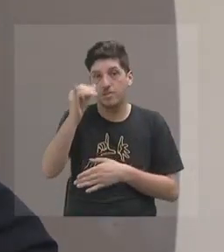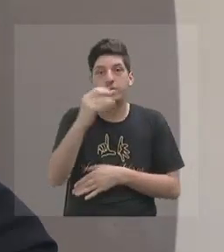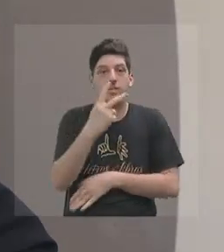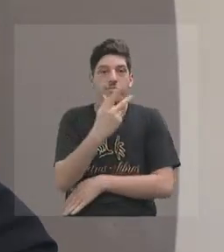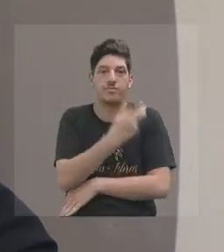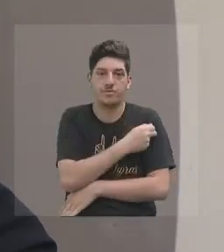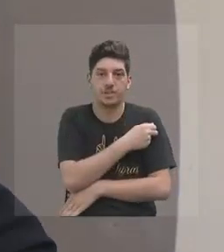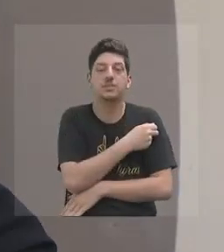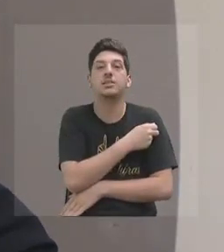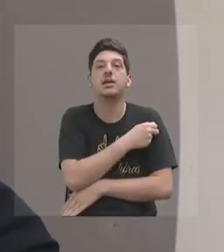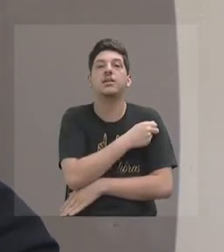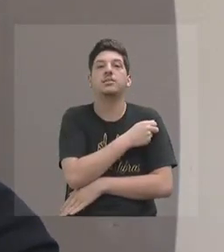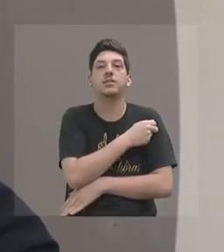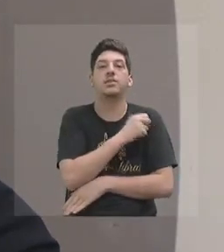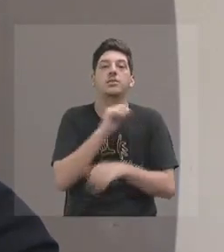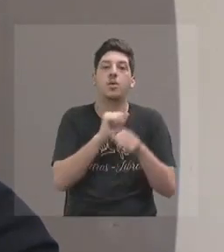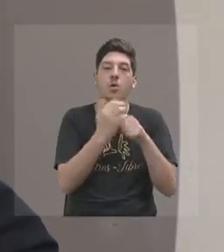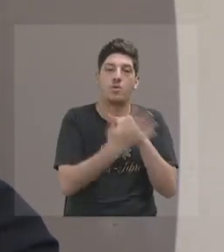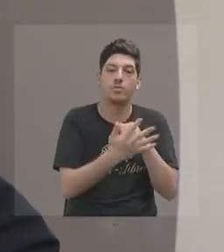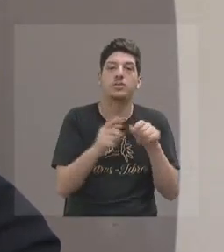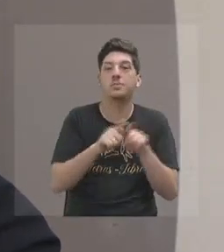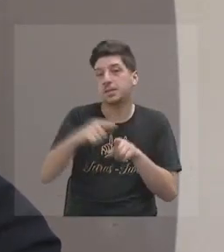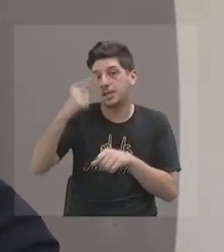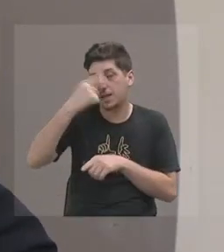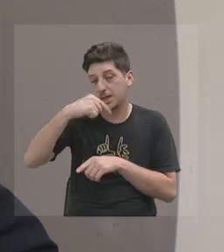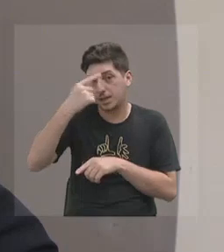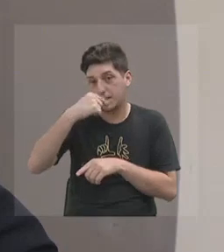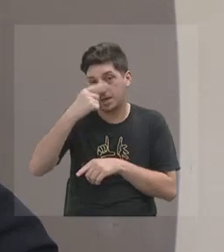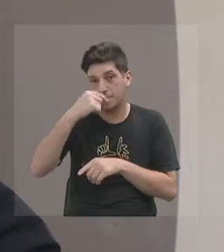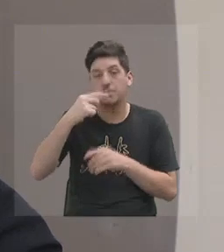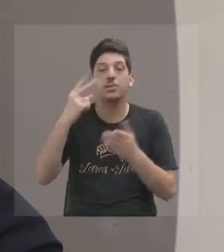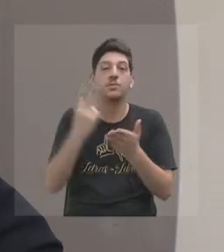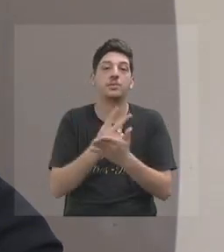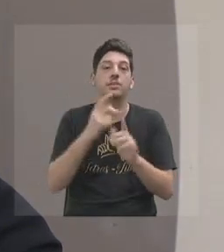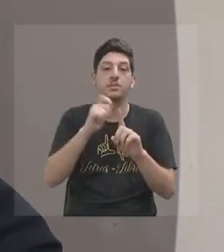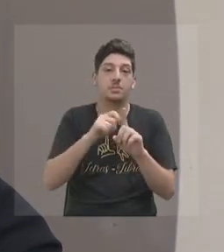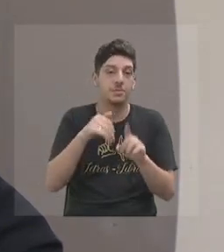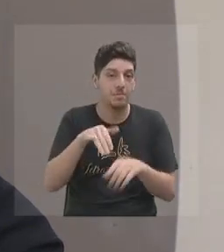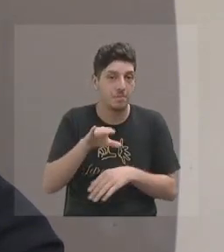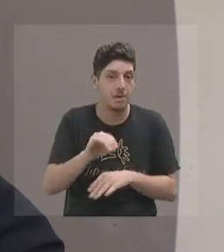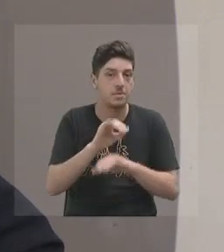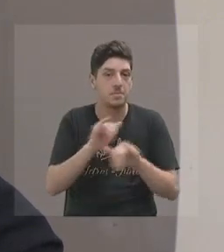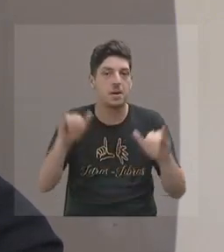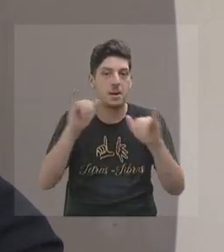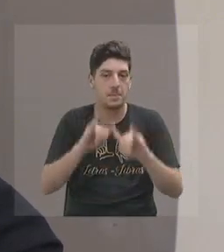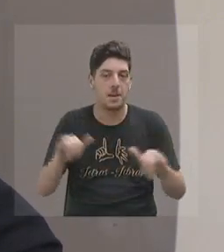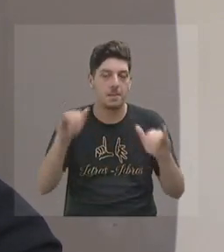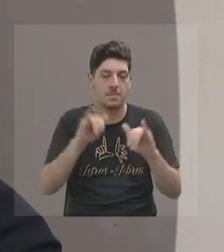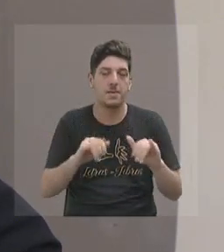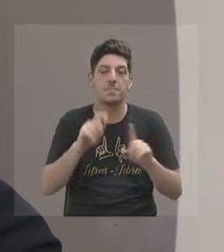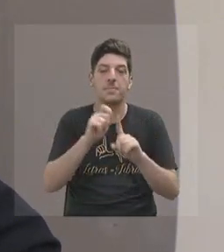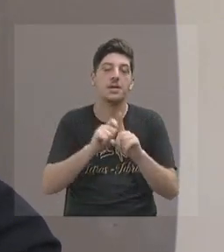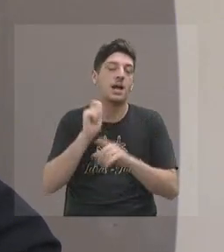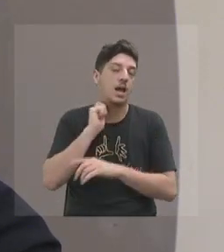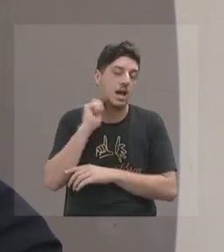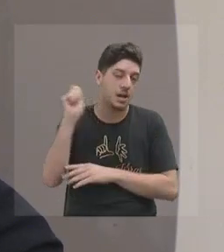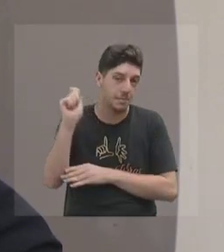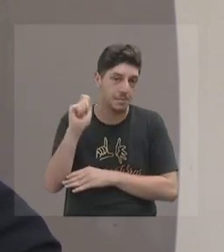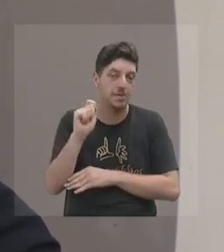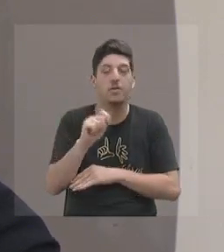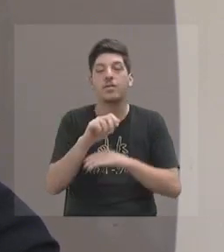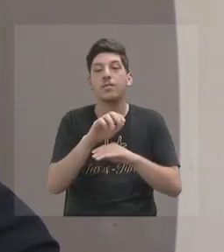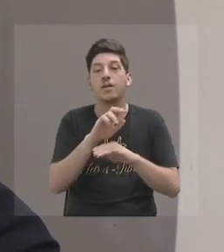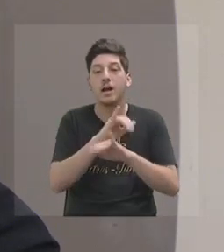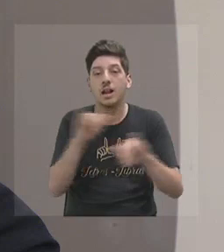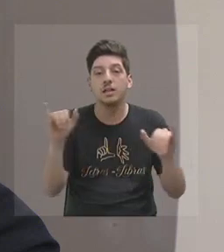contra a Covid e influenza, que acabou saindo em maio. Em abril, nós iríamos lançar uma